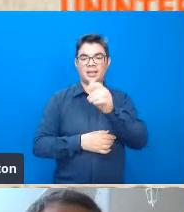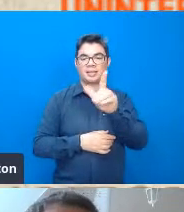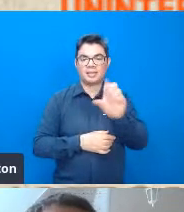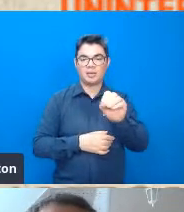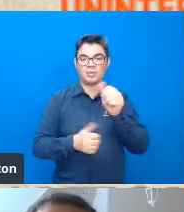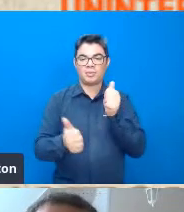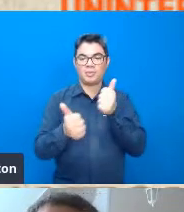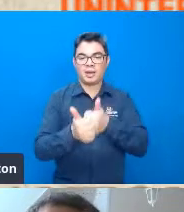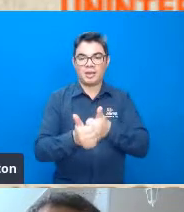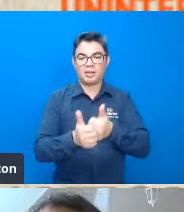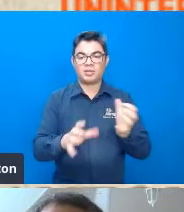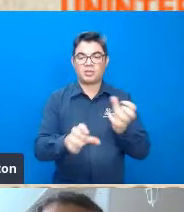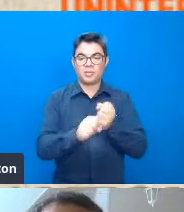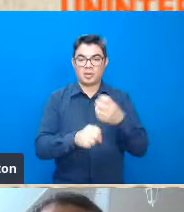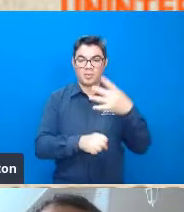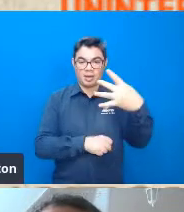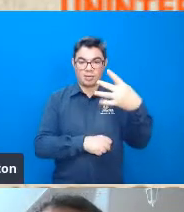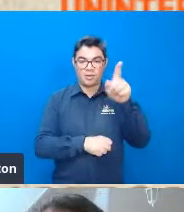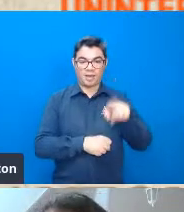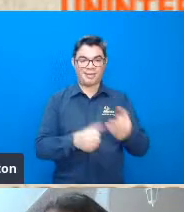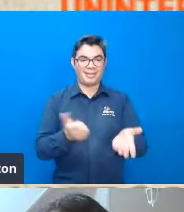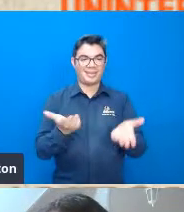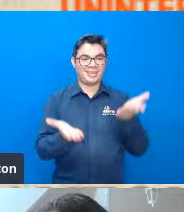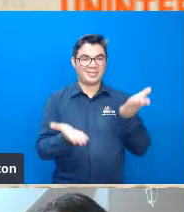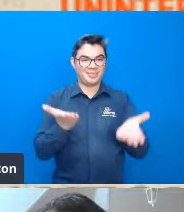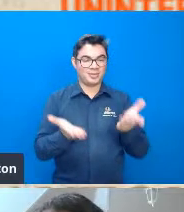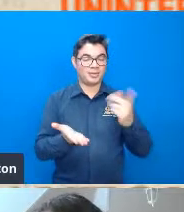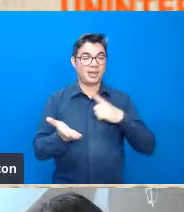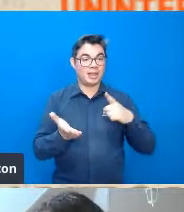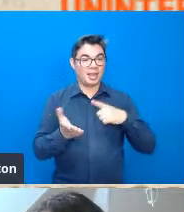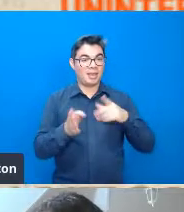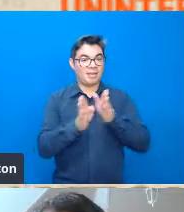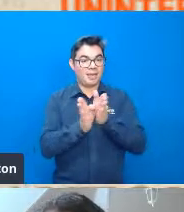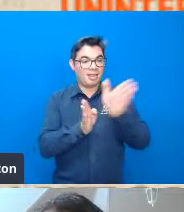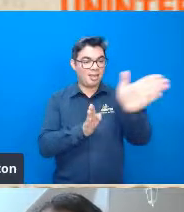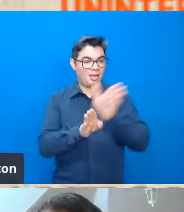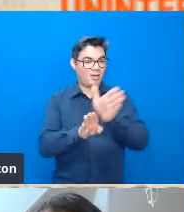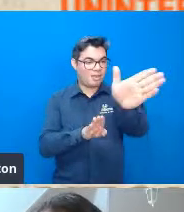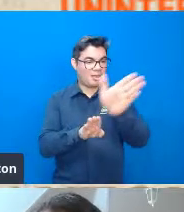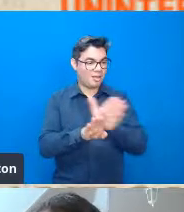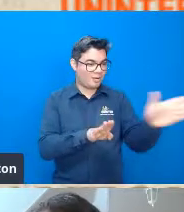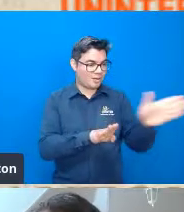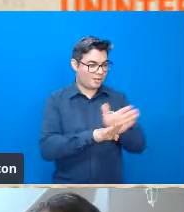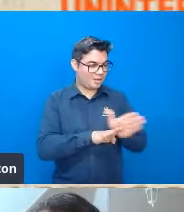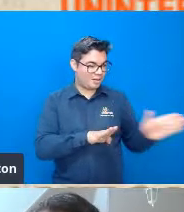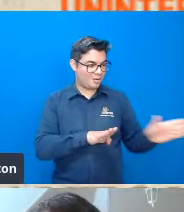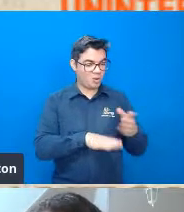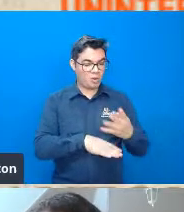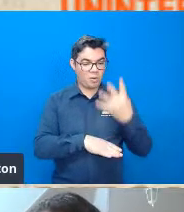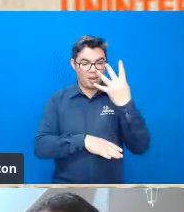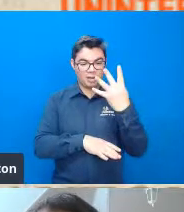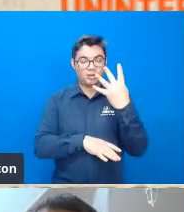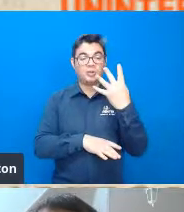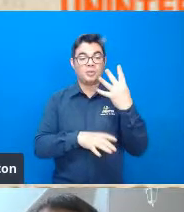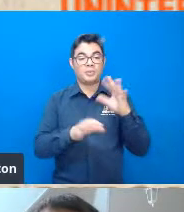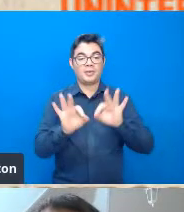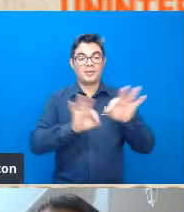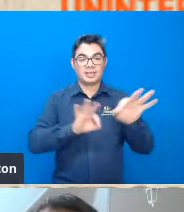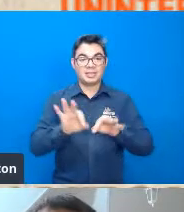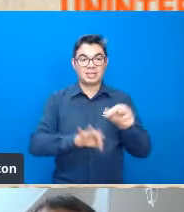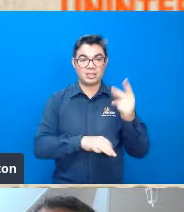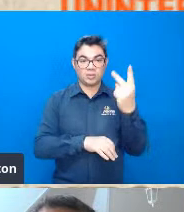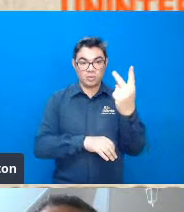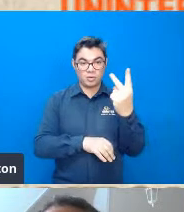quer dizer o que? se você tem muitos canais de primeira ordem pelo menos 4 para formar um de segunda